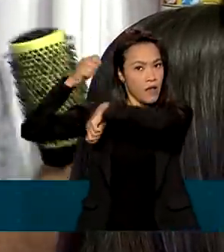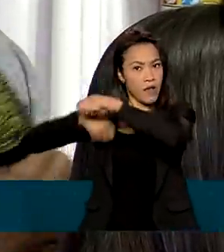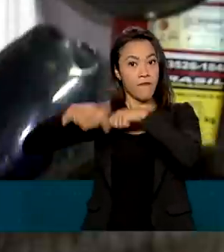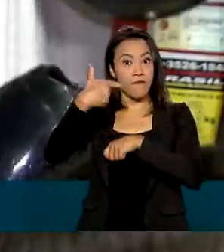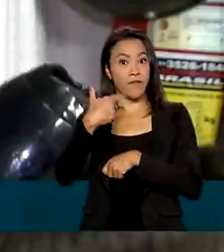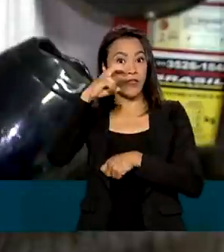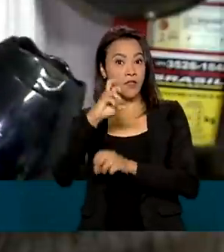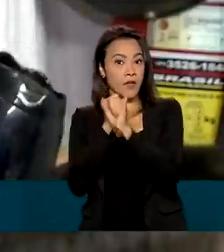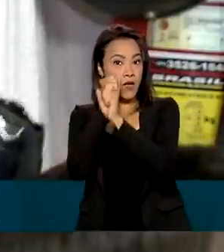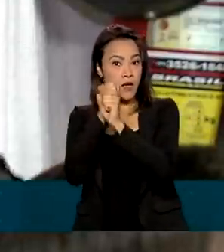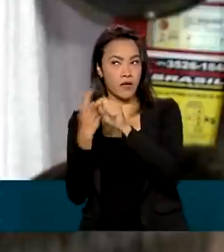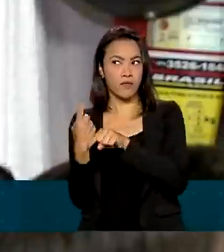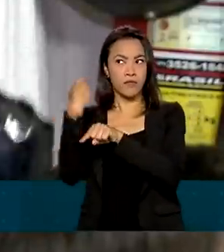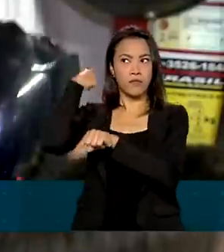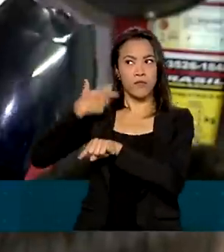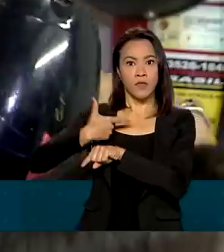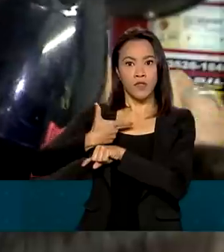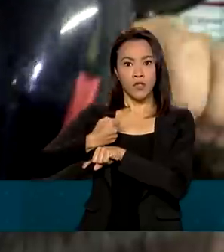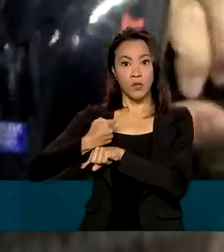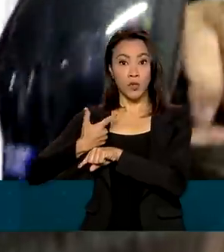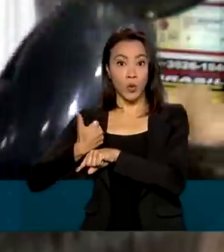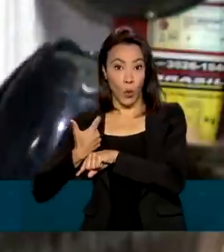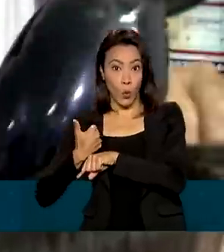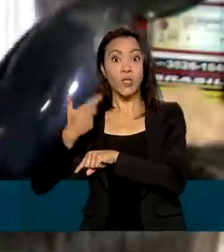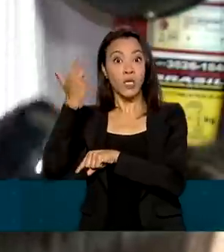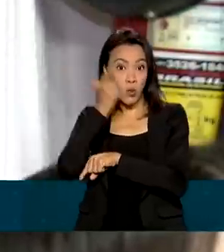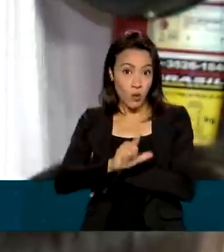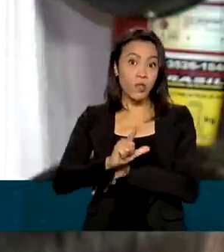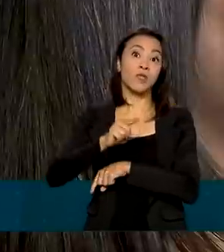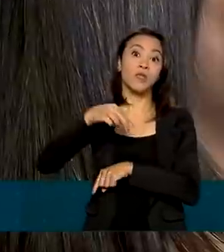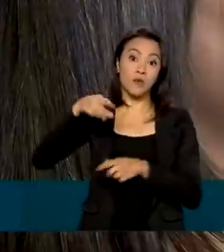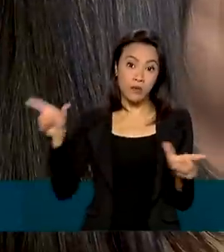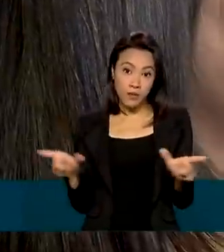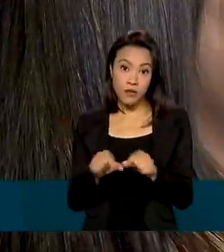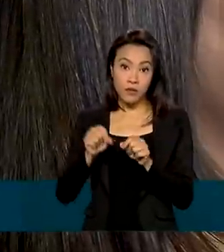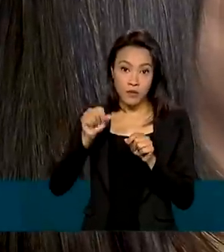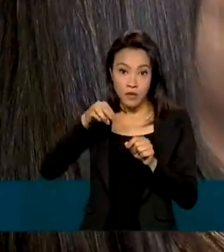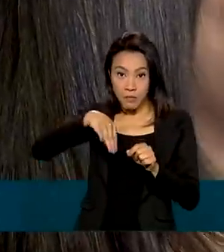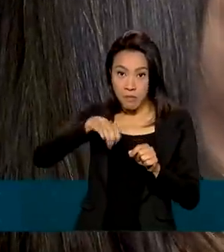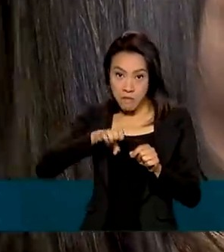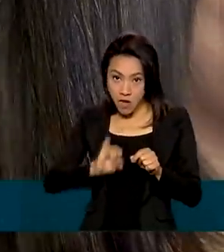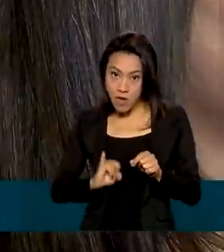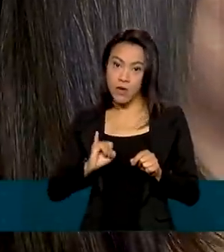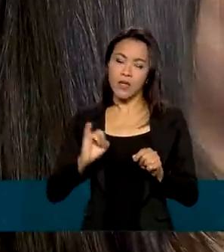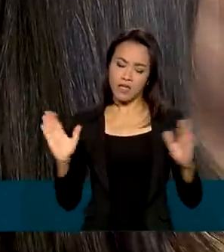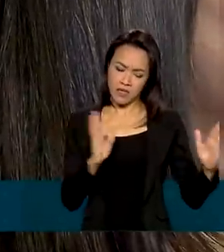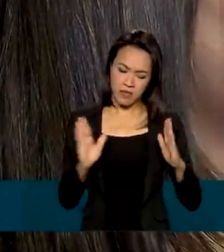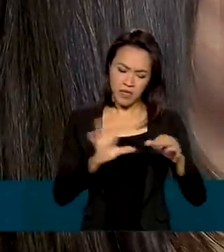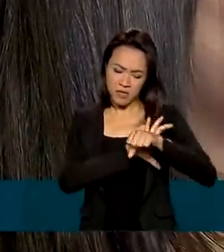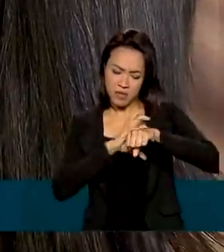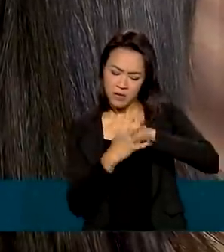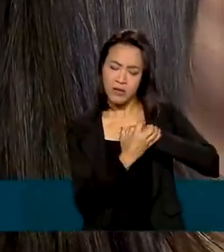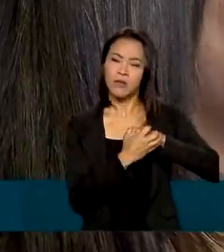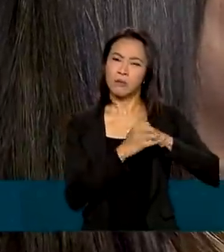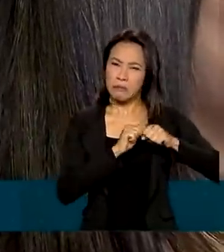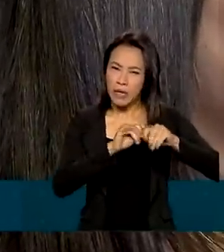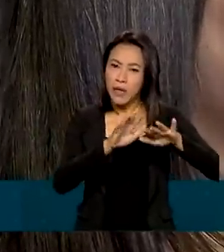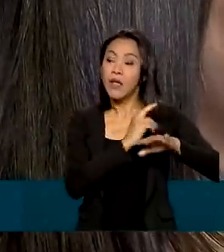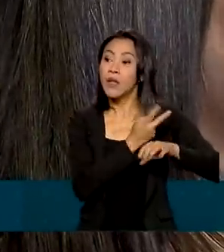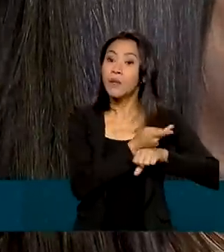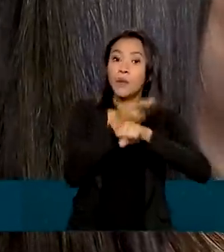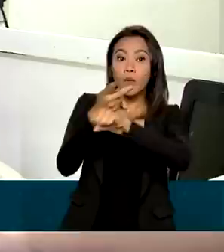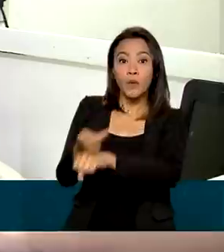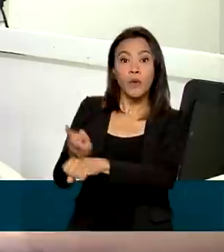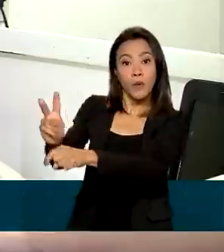anos e em 2012 se tornou um microempreendedor individual. Durante a pandemia, recorreu a um crédito para manter o